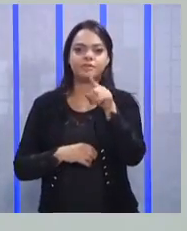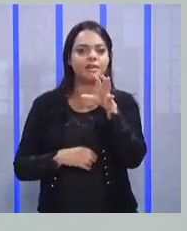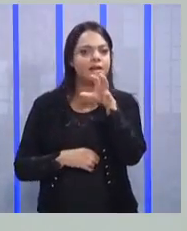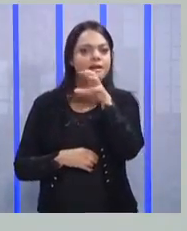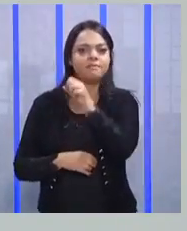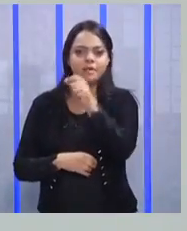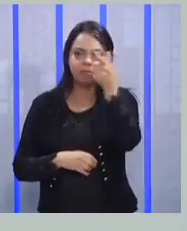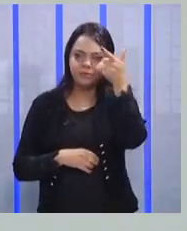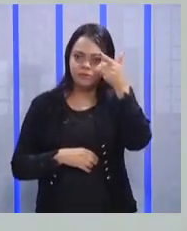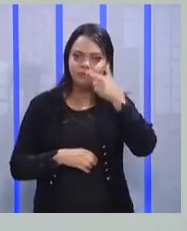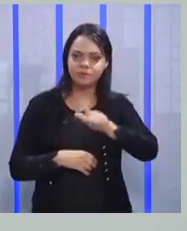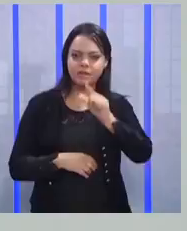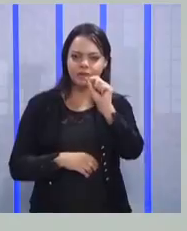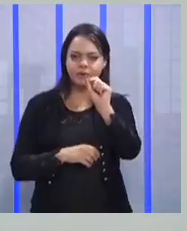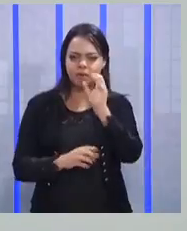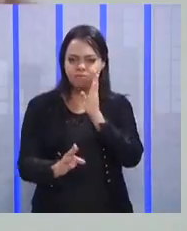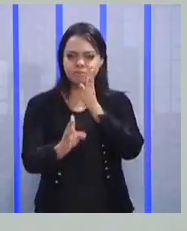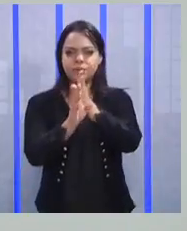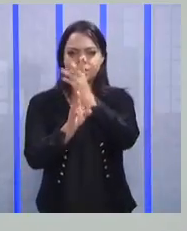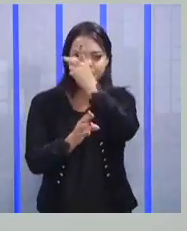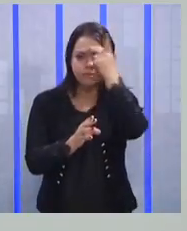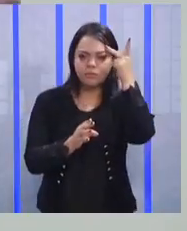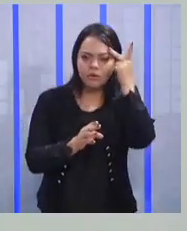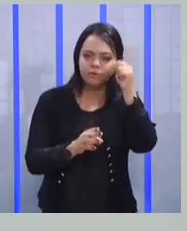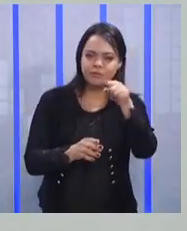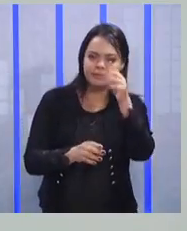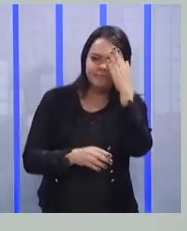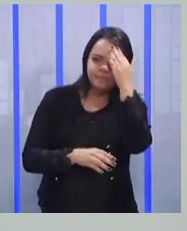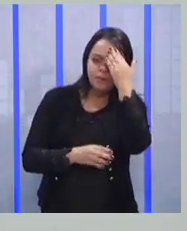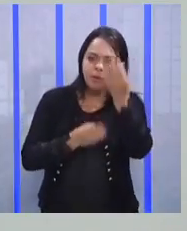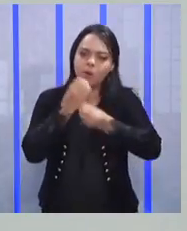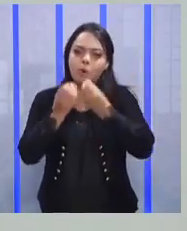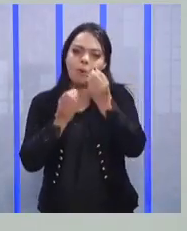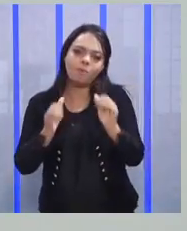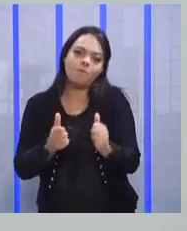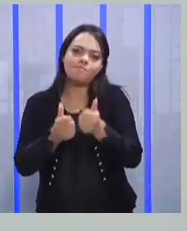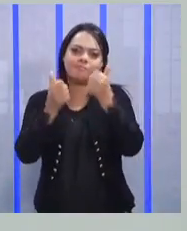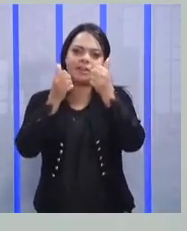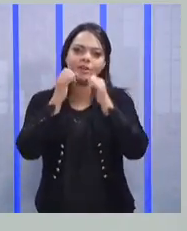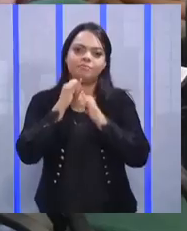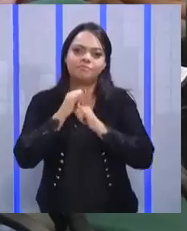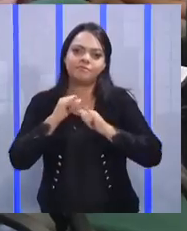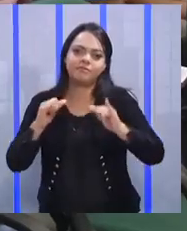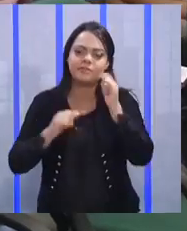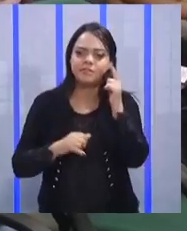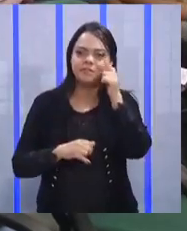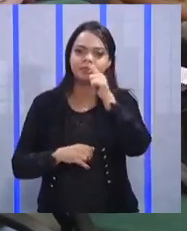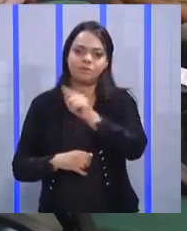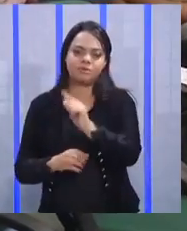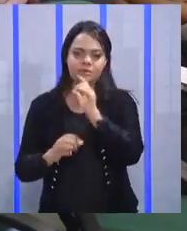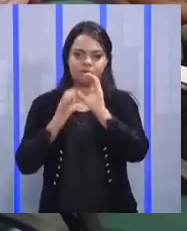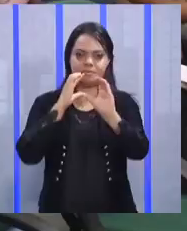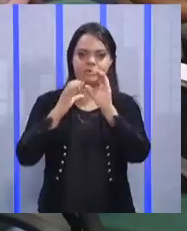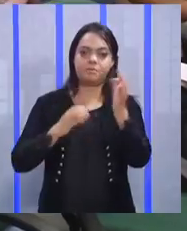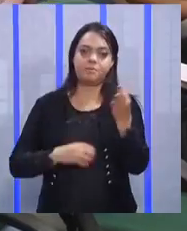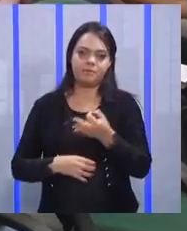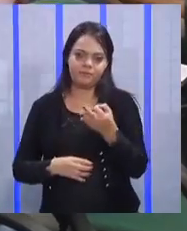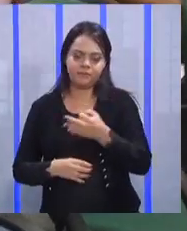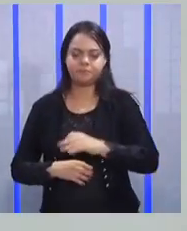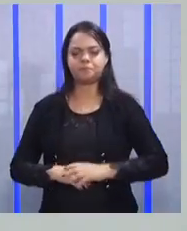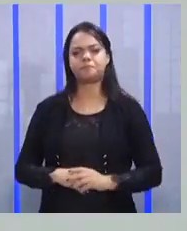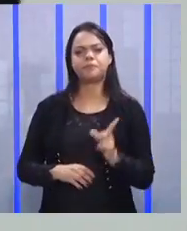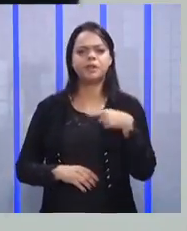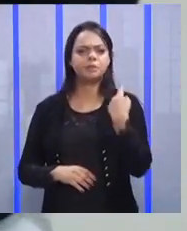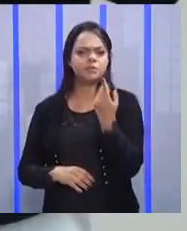você seleciona a melhor mensagem e o melhor meio para atingir aquela comunicação. Para a gente saber